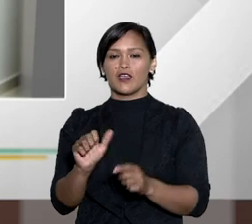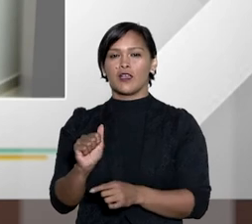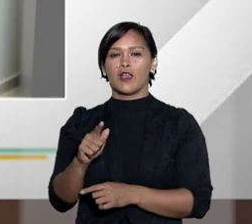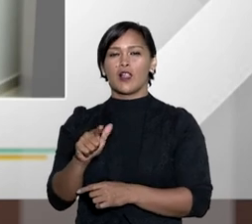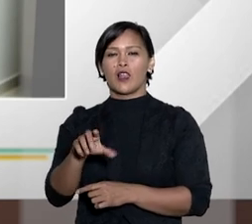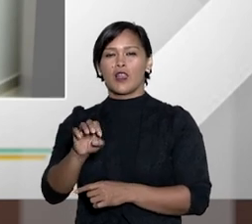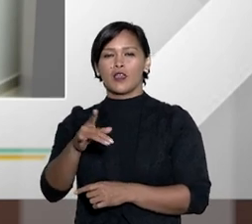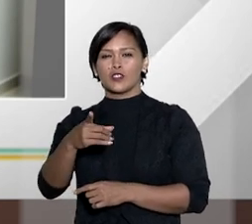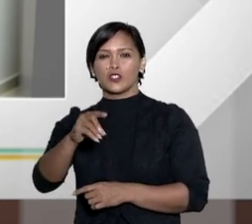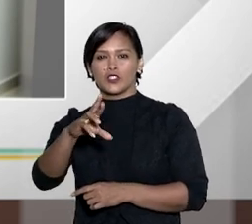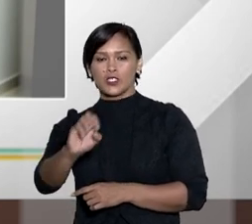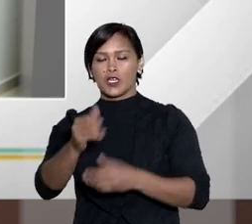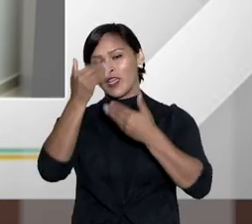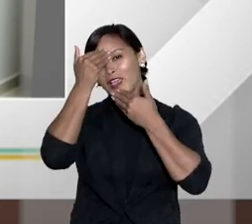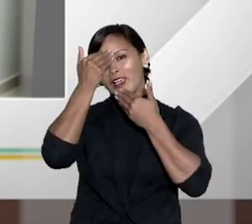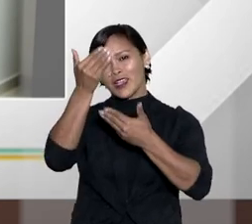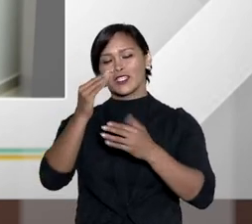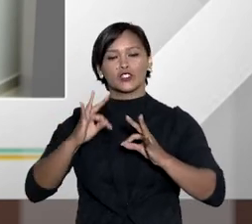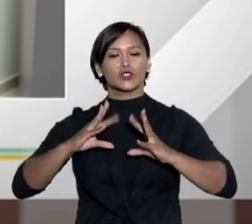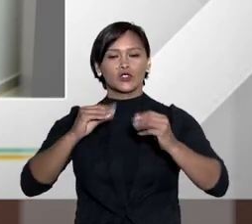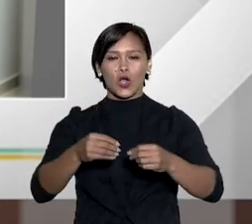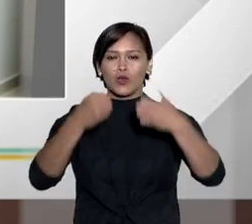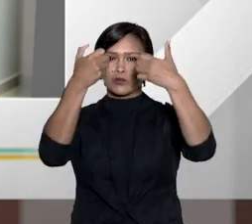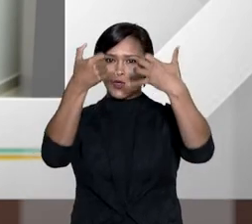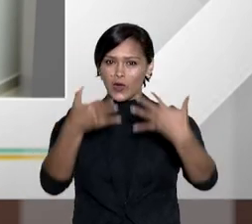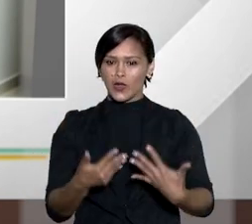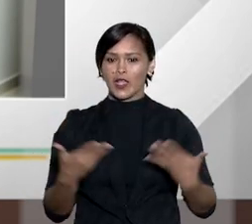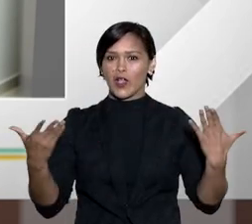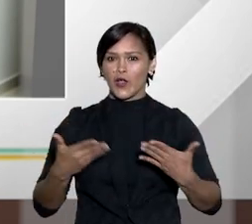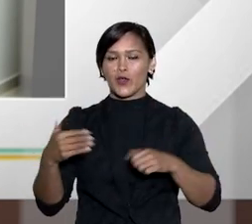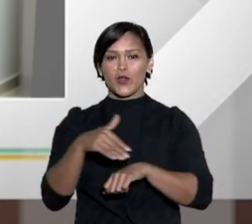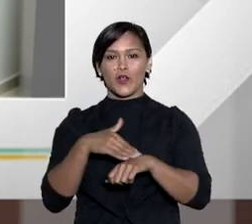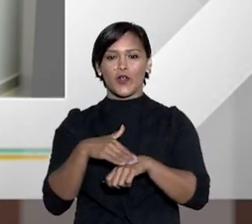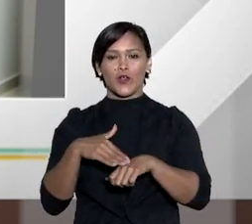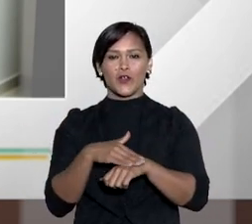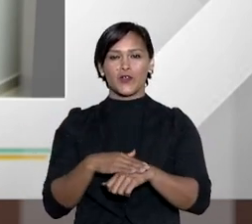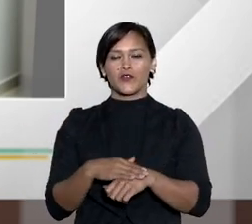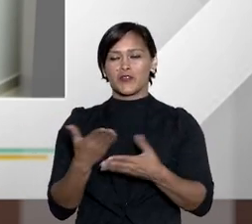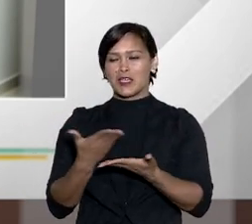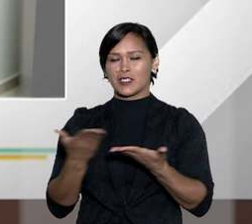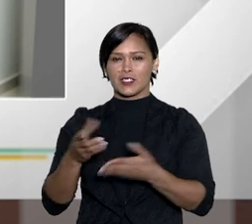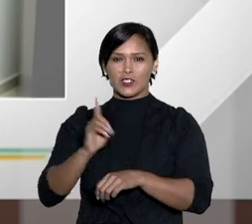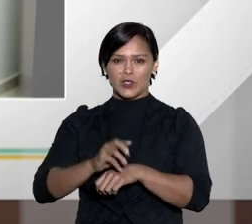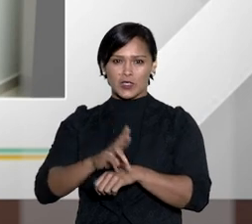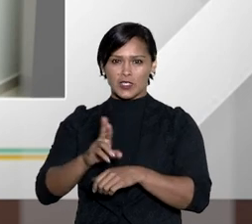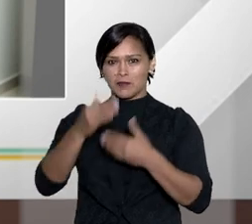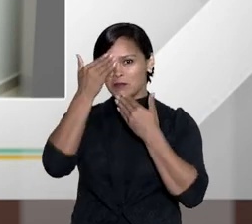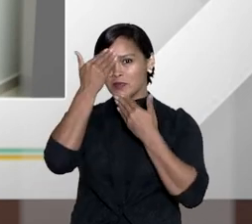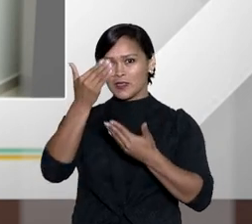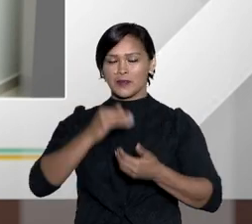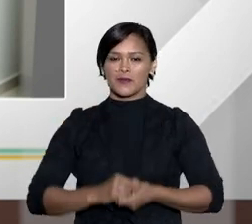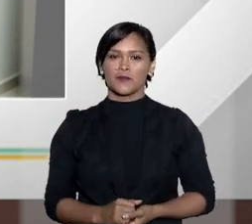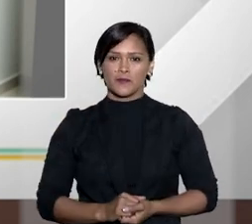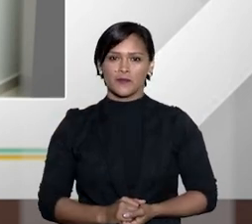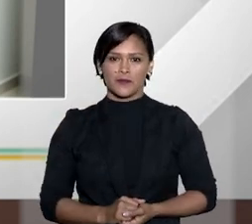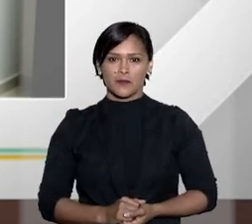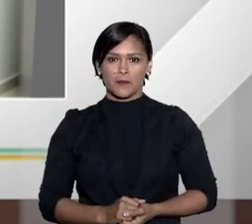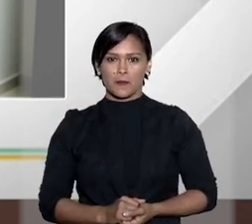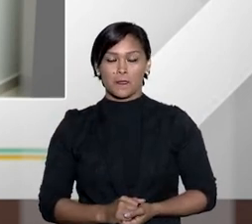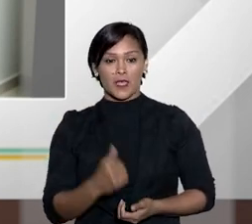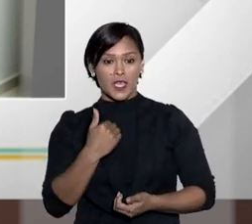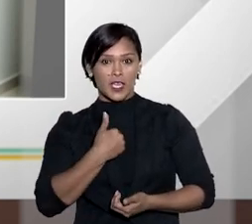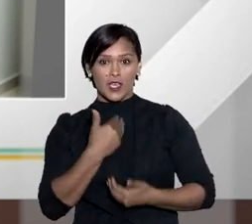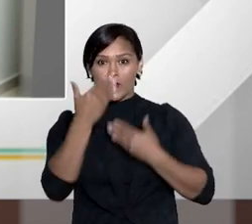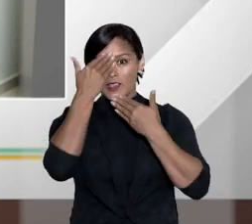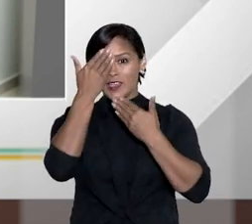Fórum Nacional de Juizados Especiais doutor Alexandre Estine a quem eu agradeço todos os esclarecimentos na nossa conversa de hoje doutor